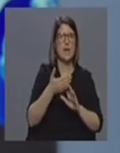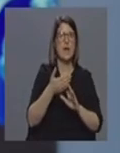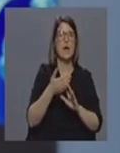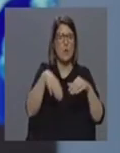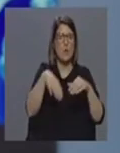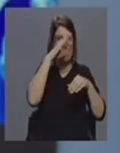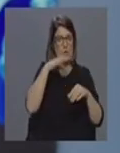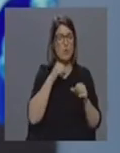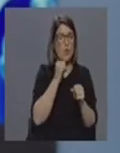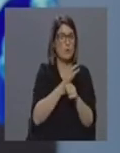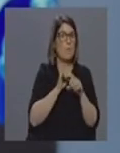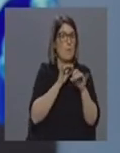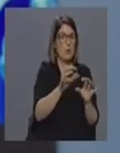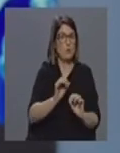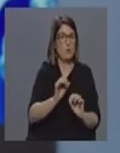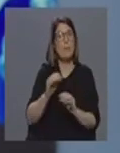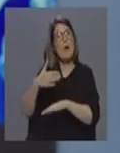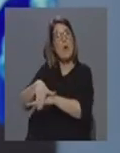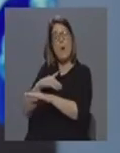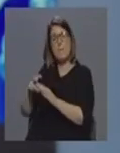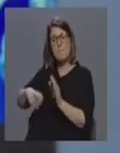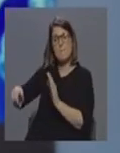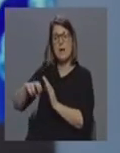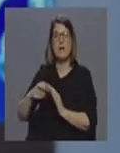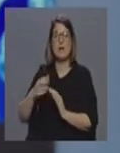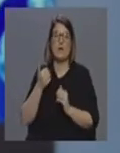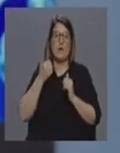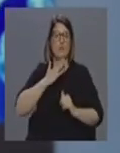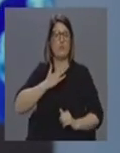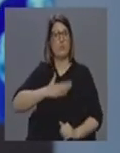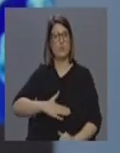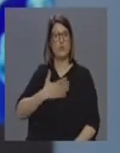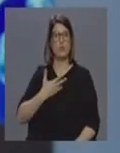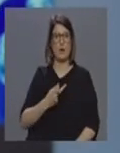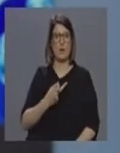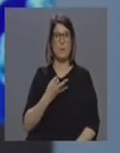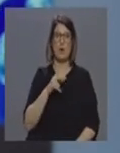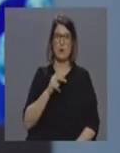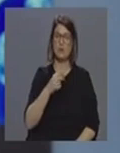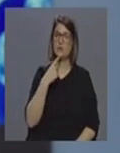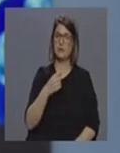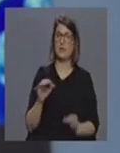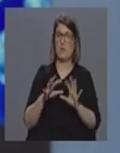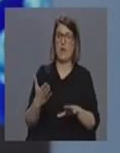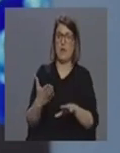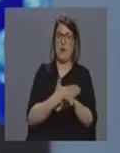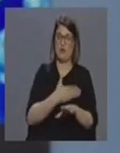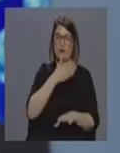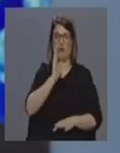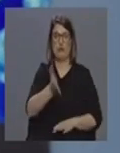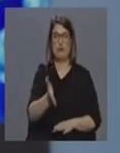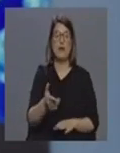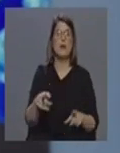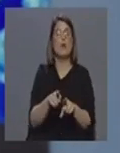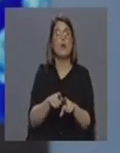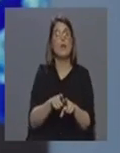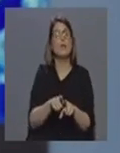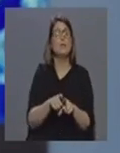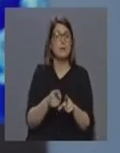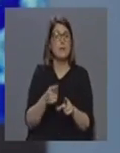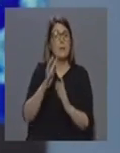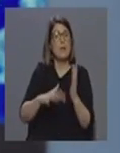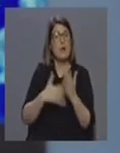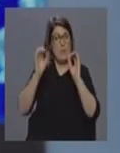e ainda tem como a doutora Paula disse ainda bem que o disse porque corrobora digamos assim também aquilo que já temos transmitido para além desse plano